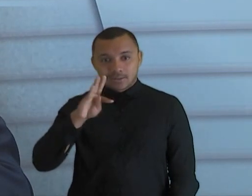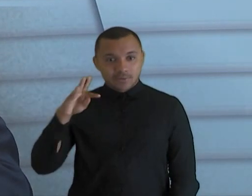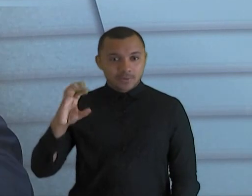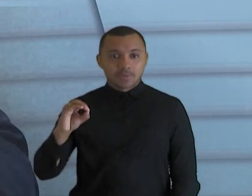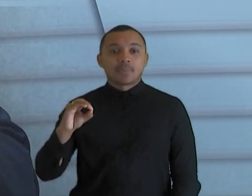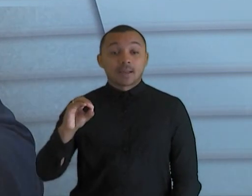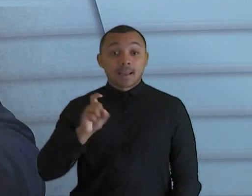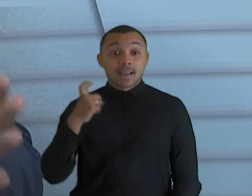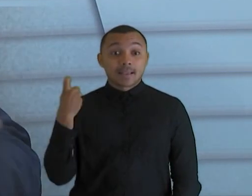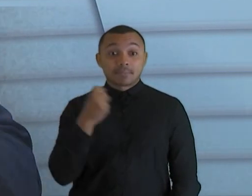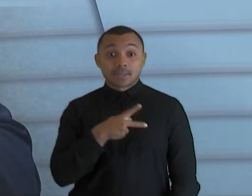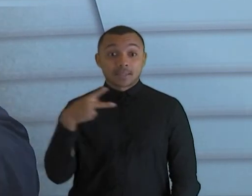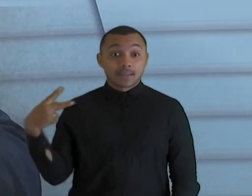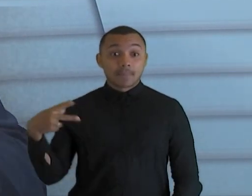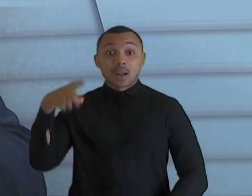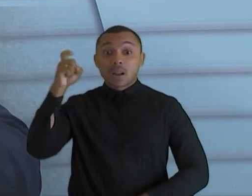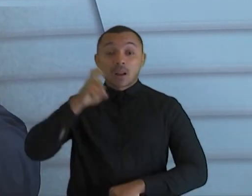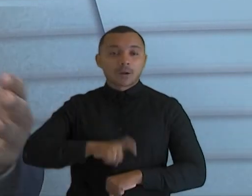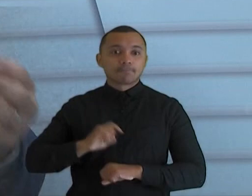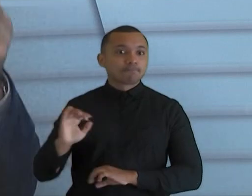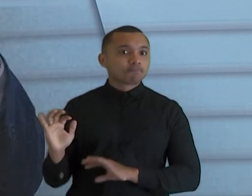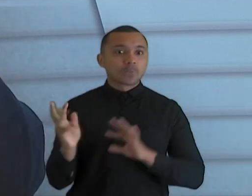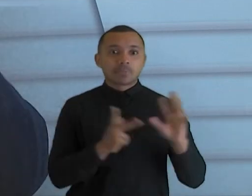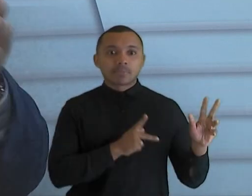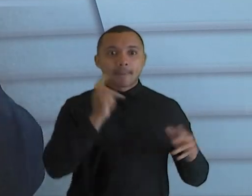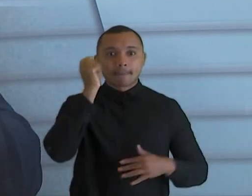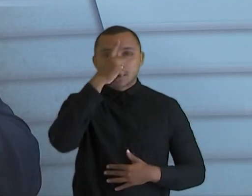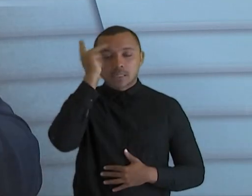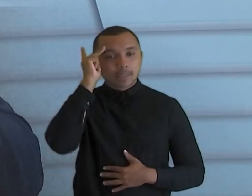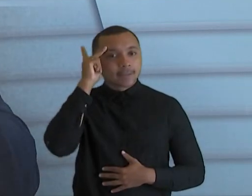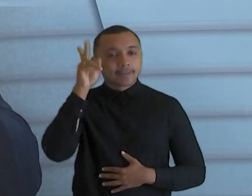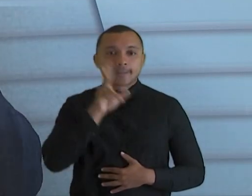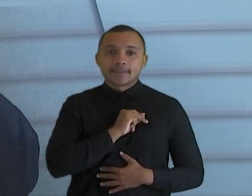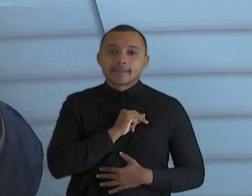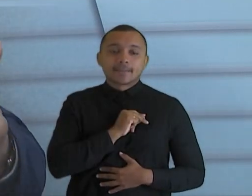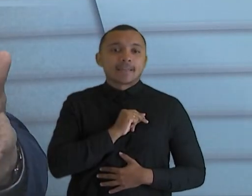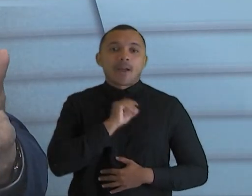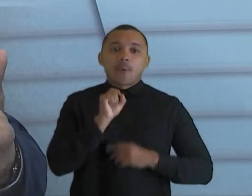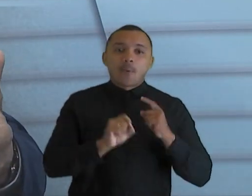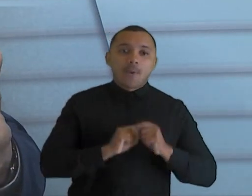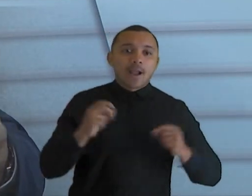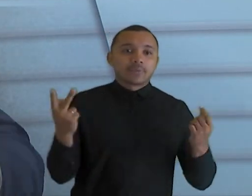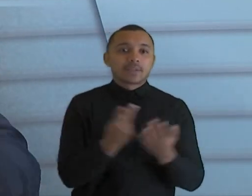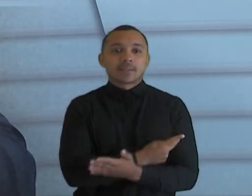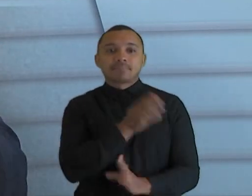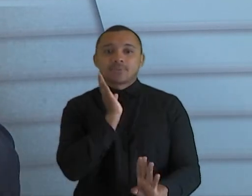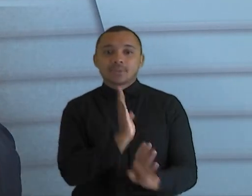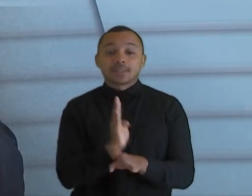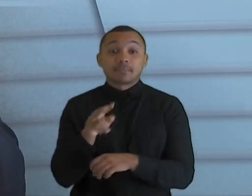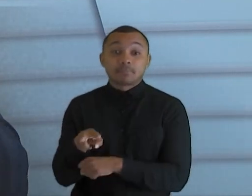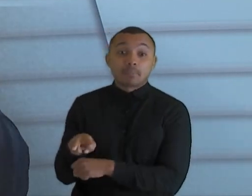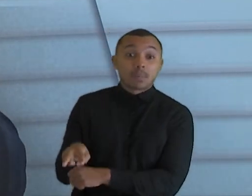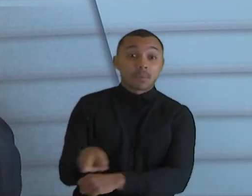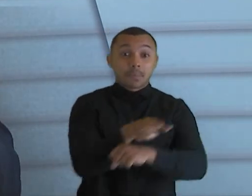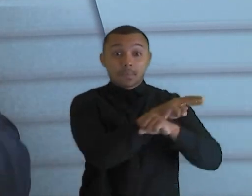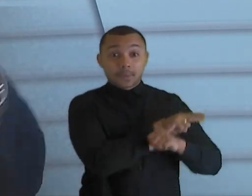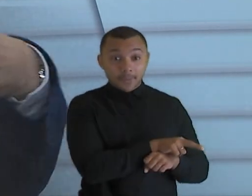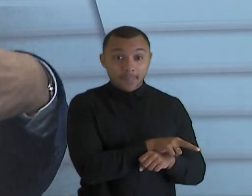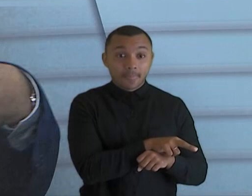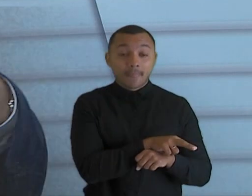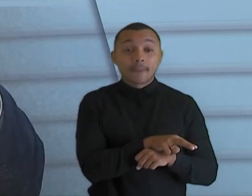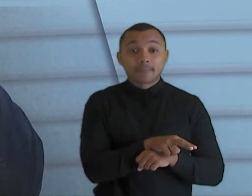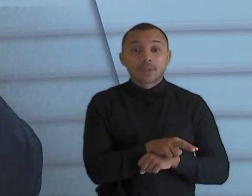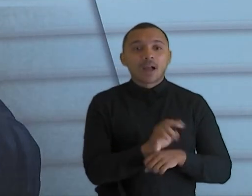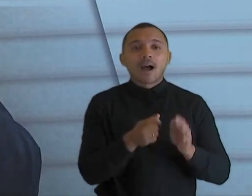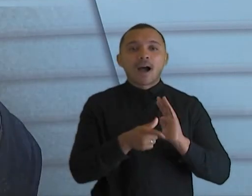E, naquele momento, todo mundo atônito com aquilo que vinha, de repente, fiscalizar todos os municípios. O tribunal fiscalizava só o